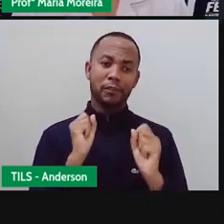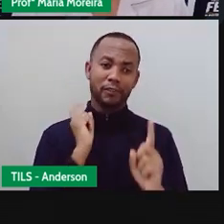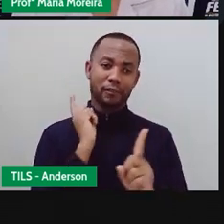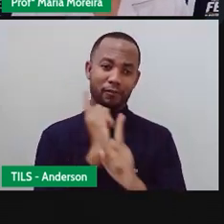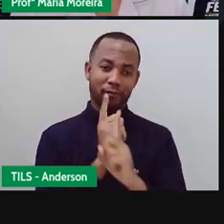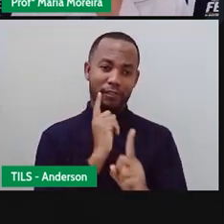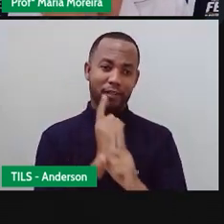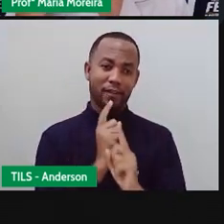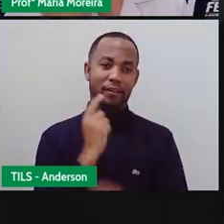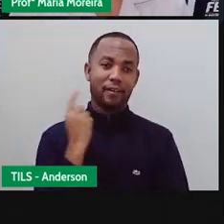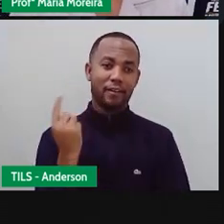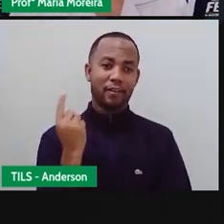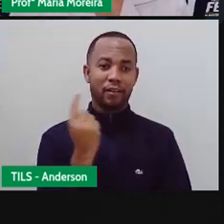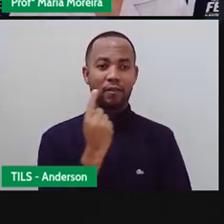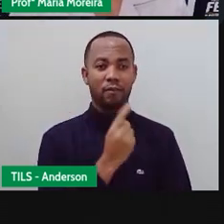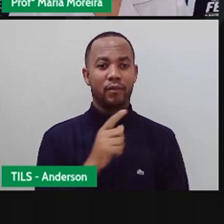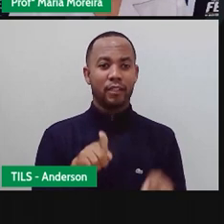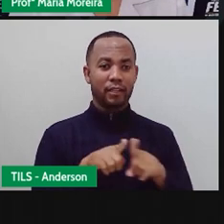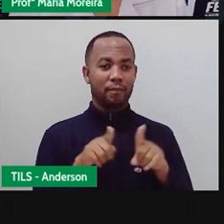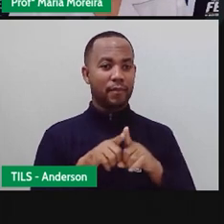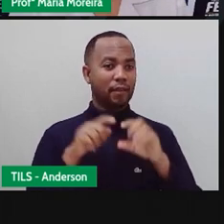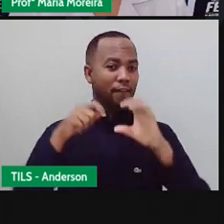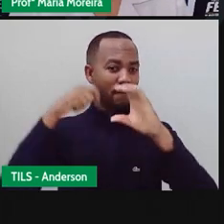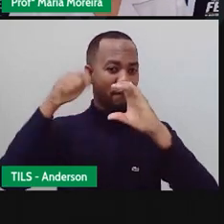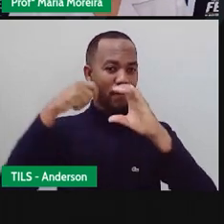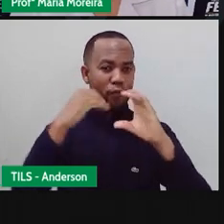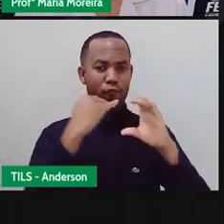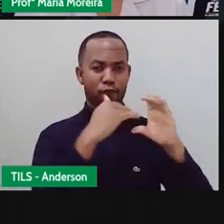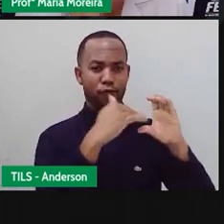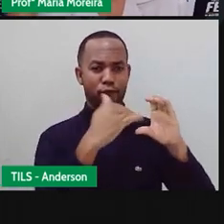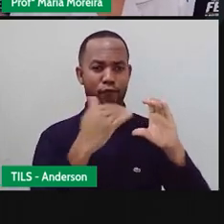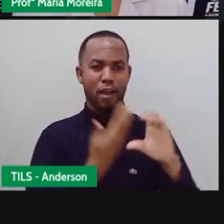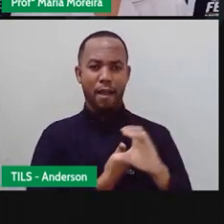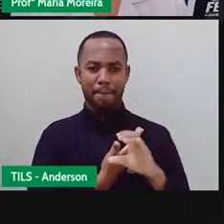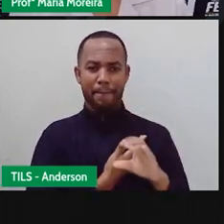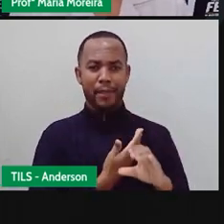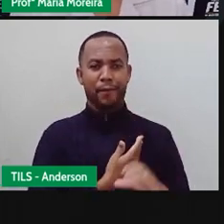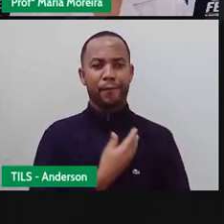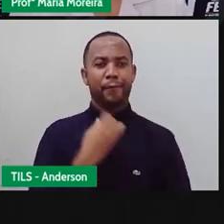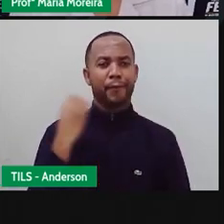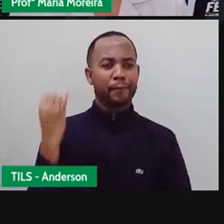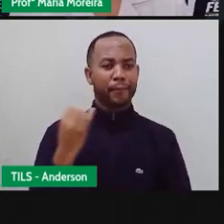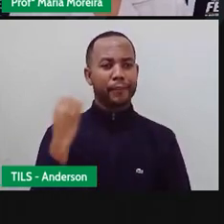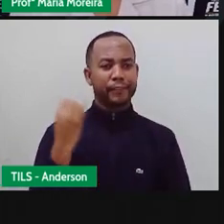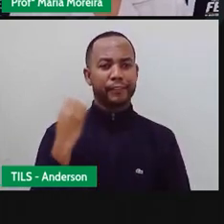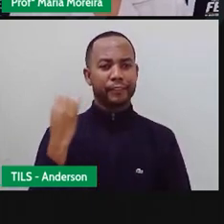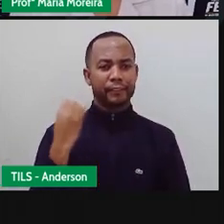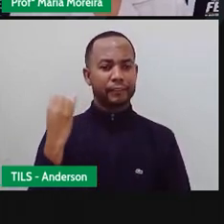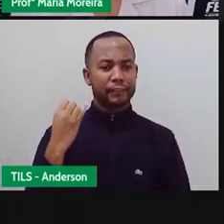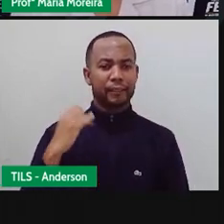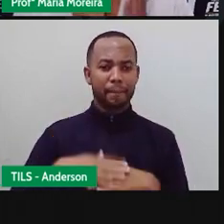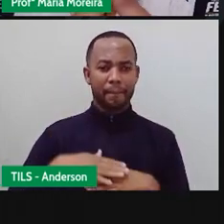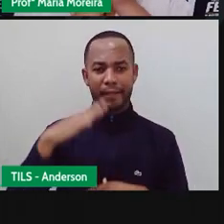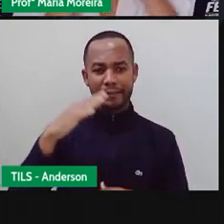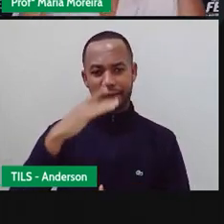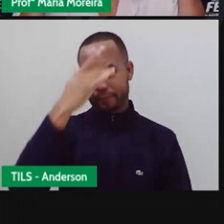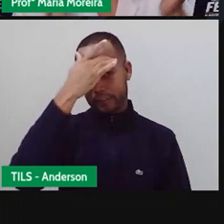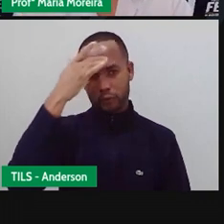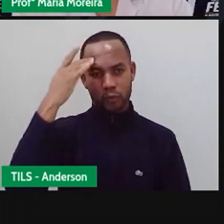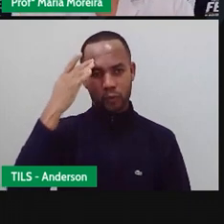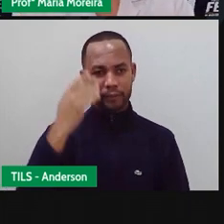juntinhos, tá? E compartilhem nossos vídeos aí Com os colegas de vocês Pra que esse conhecimento Chegue ao maior número de pessoas